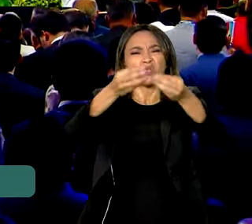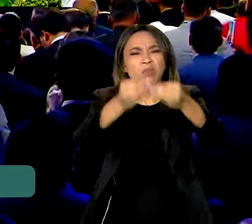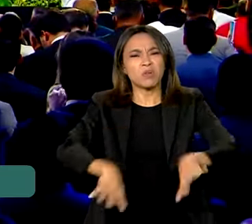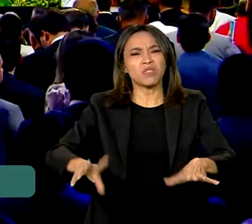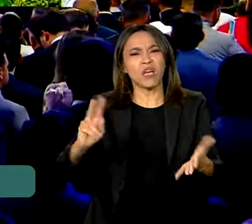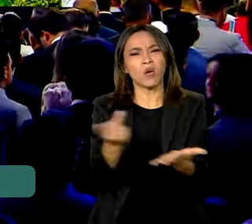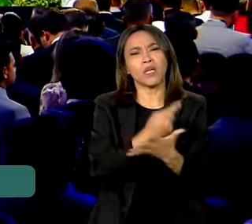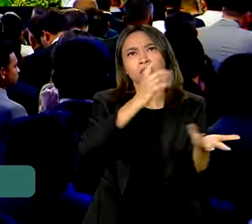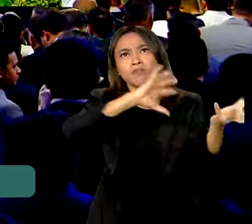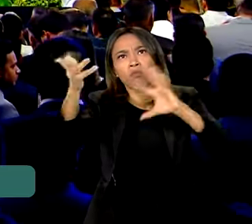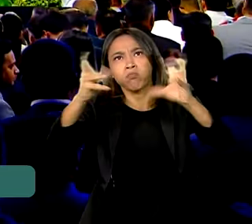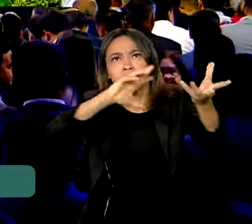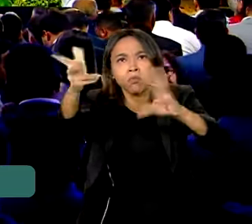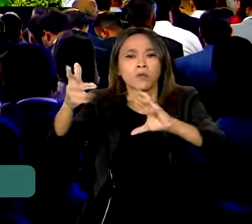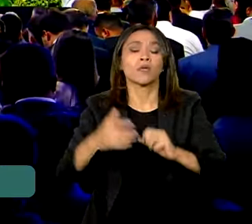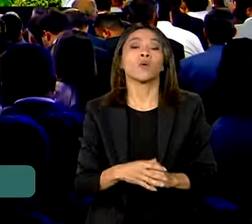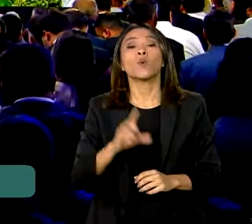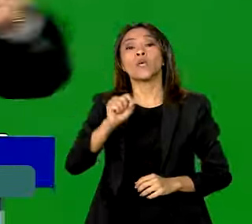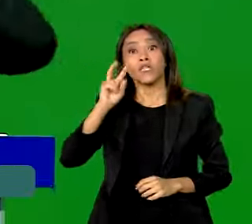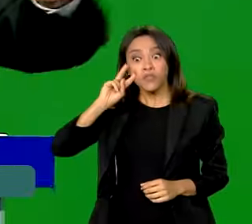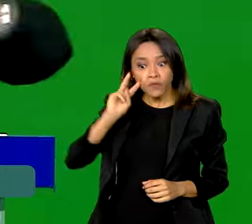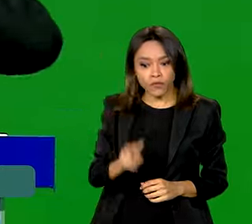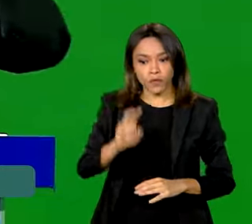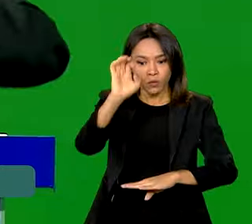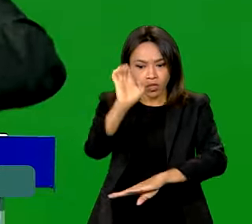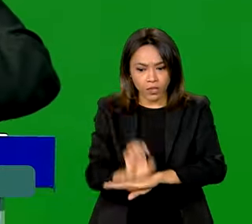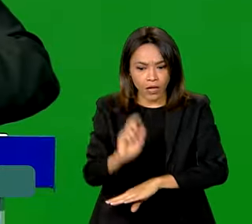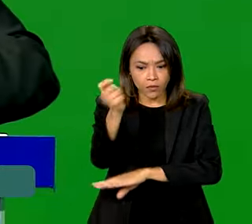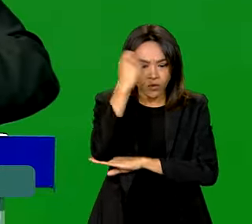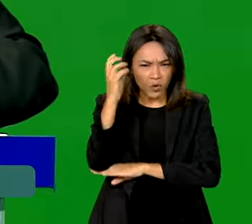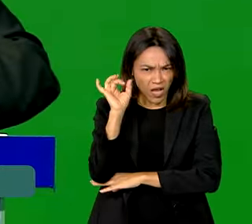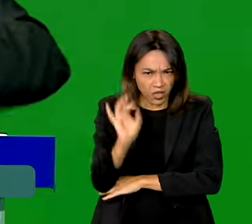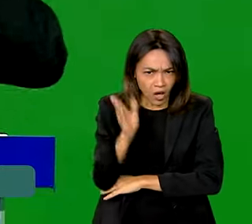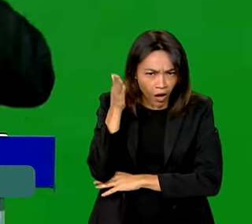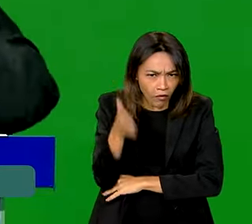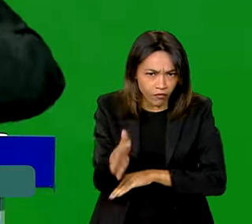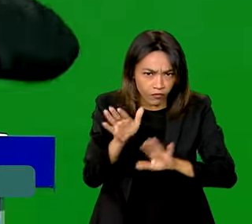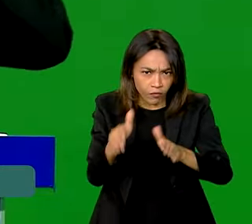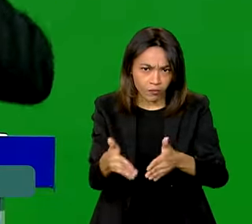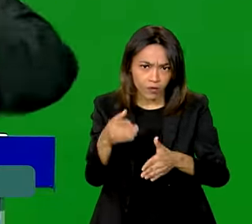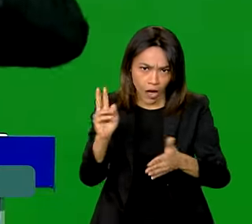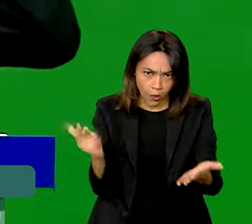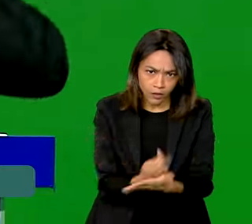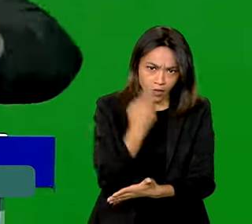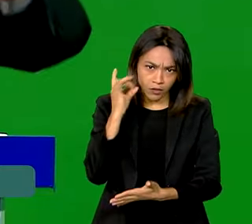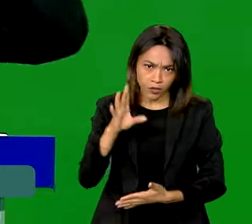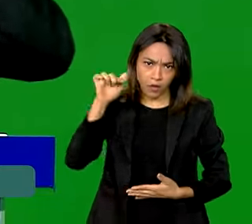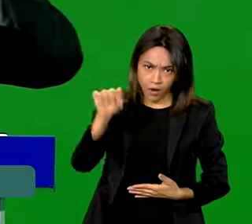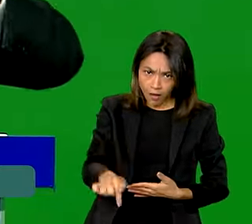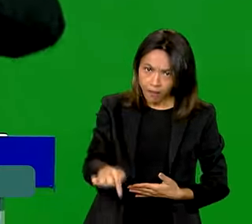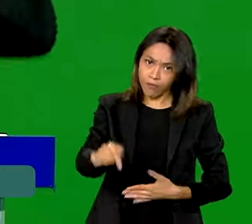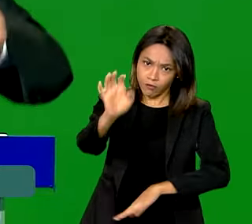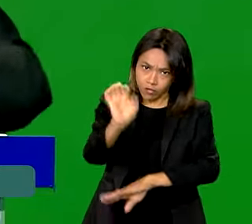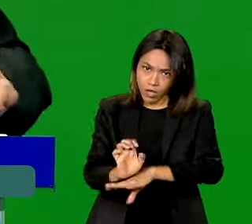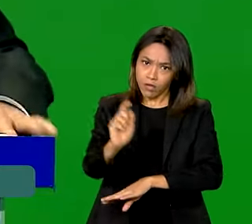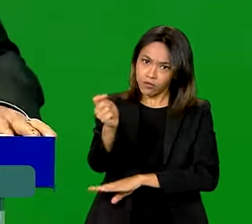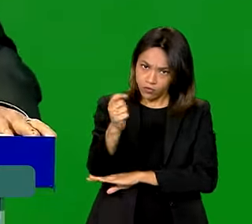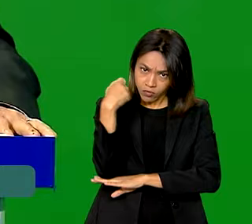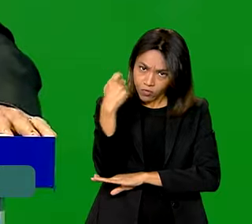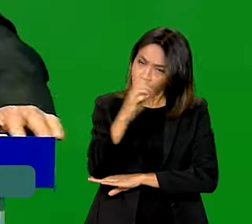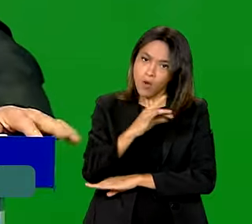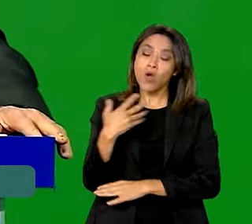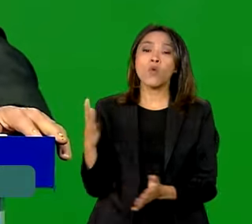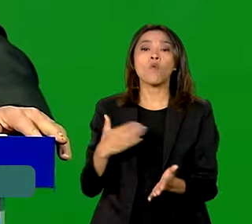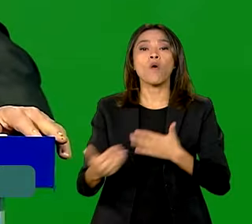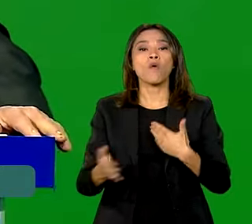nós fizemos no Rio Grande do Sul não é só para o Rio Grande do Sul. Qualquer crise climática que tiver em algum estado,